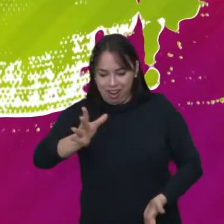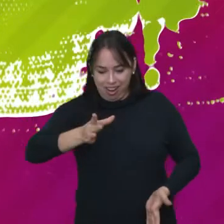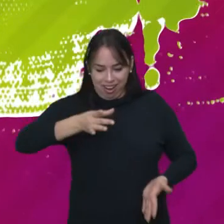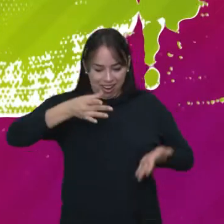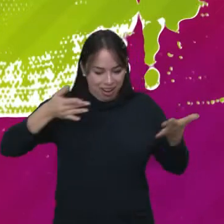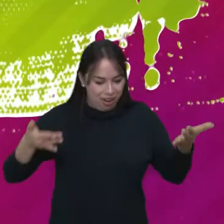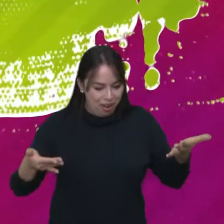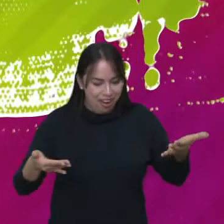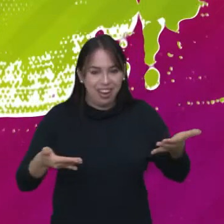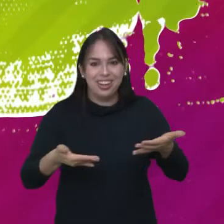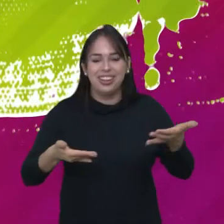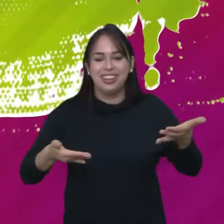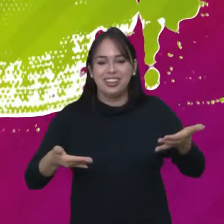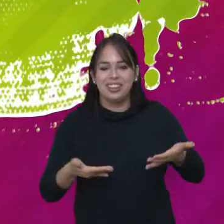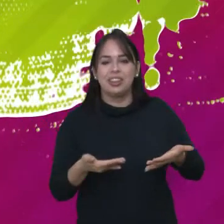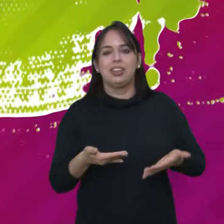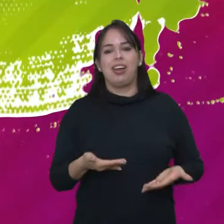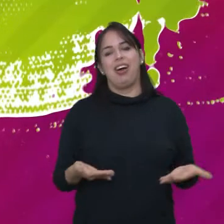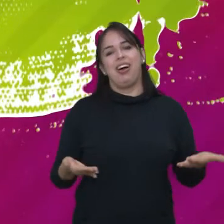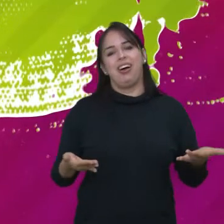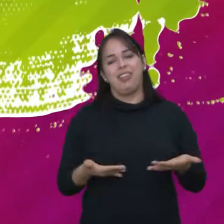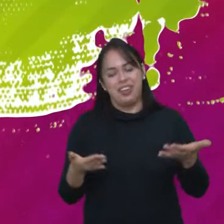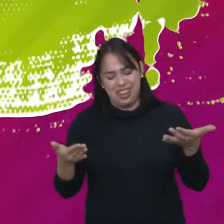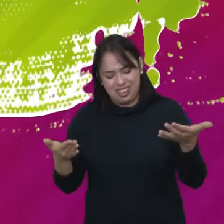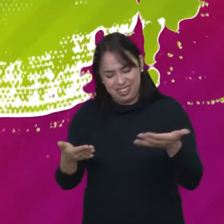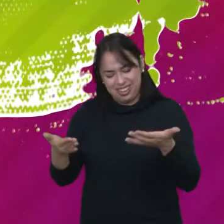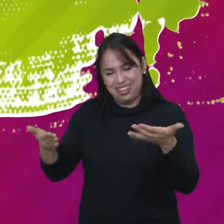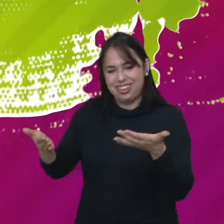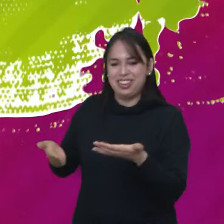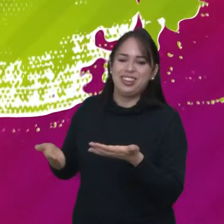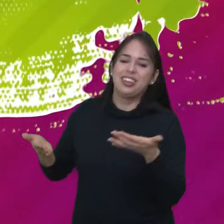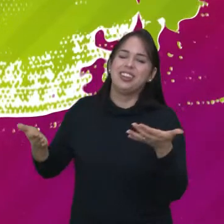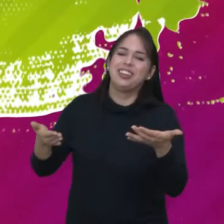começou Começou